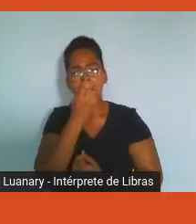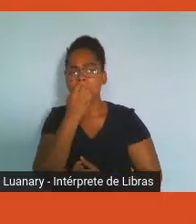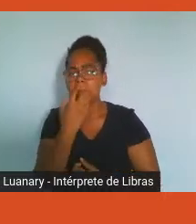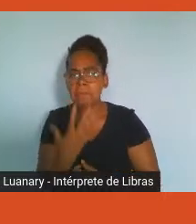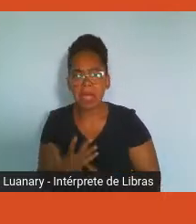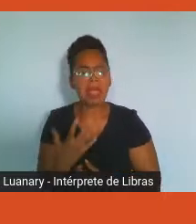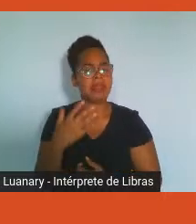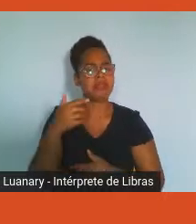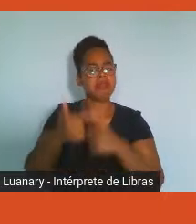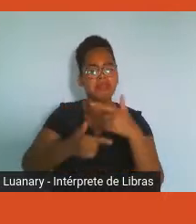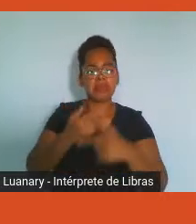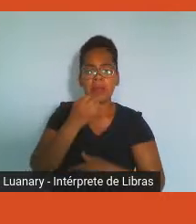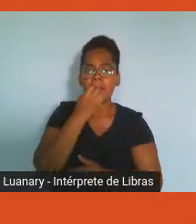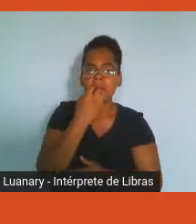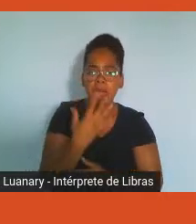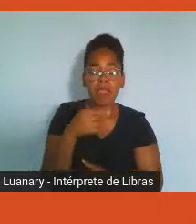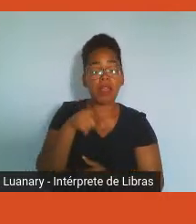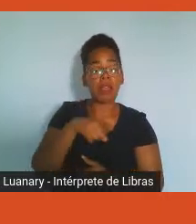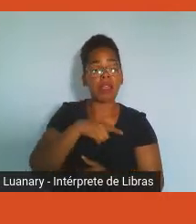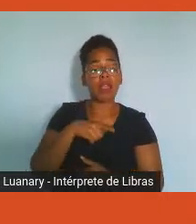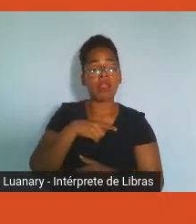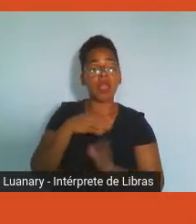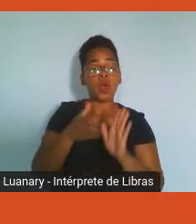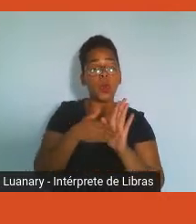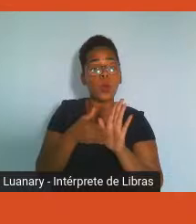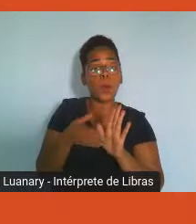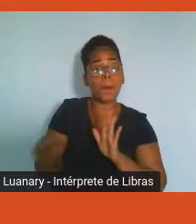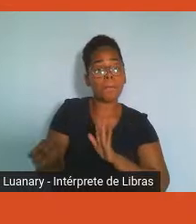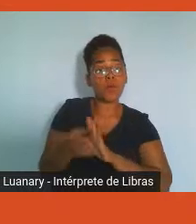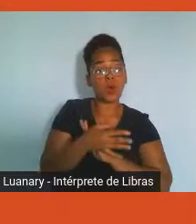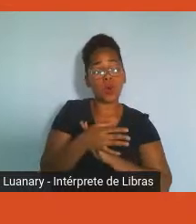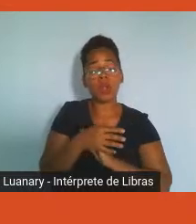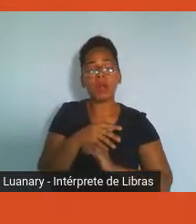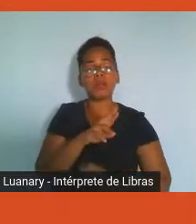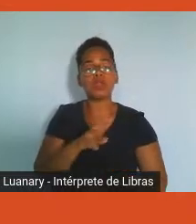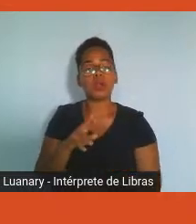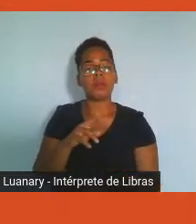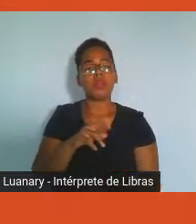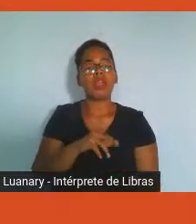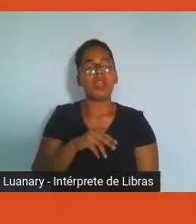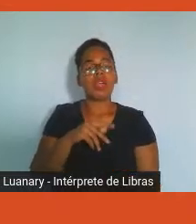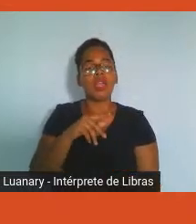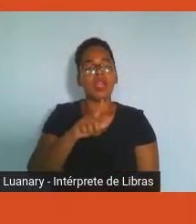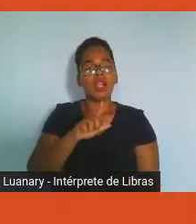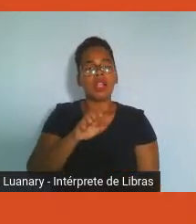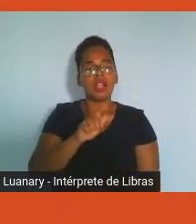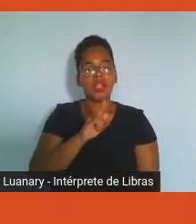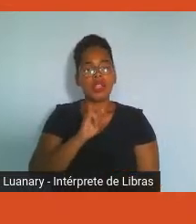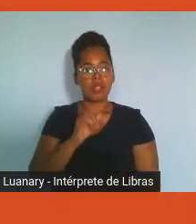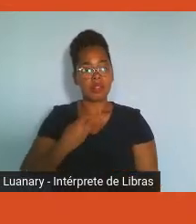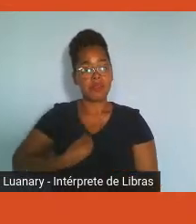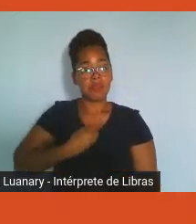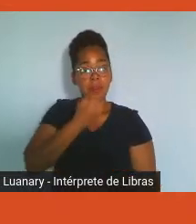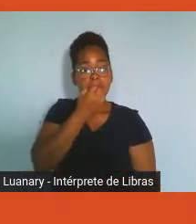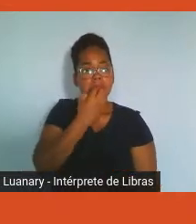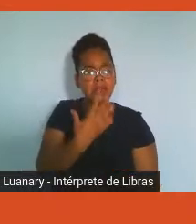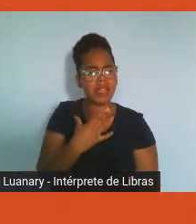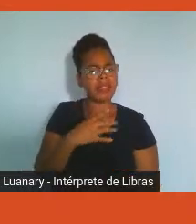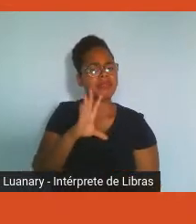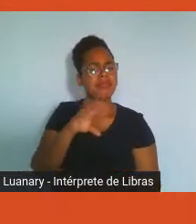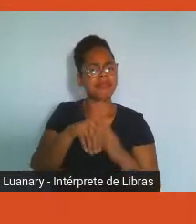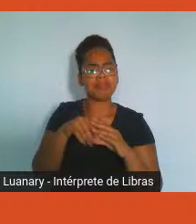Ligue, Viva Bem. E, dentro do âmbito pessoal, eles dão suporte psicológico,